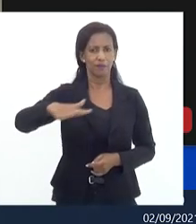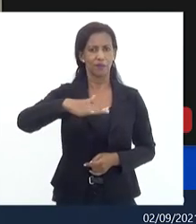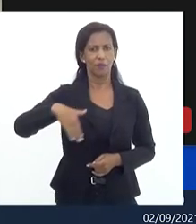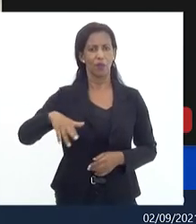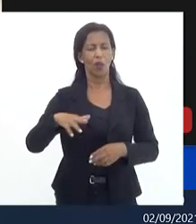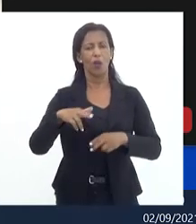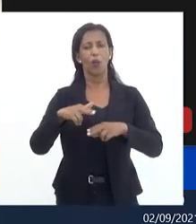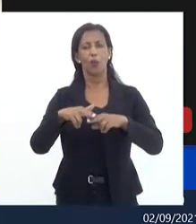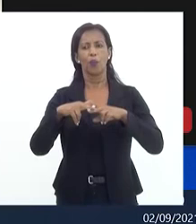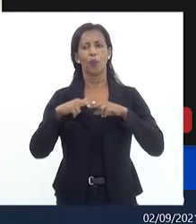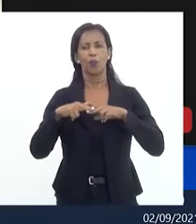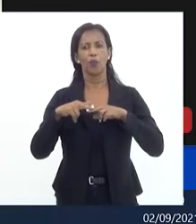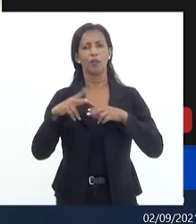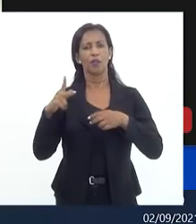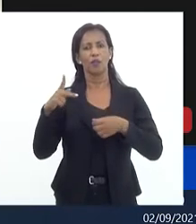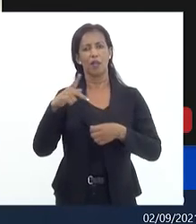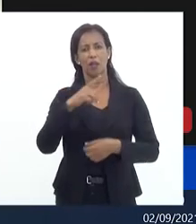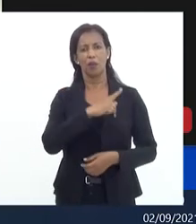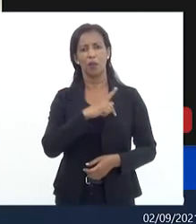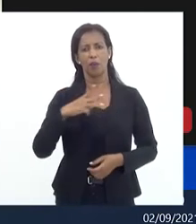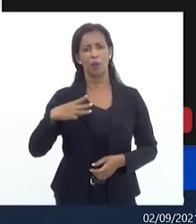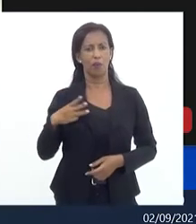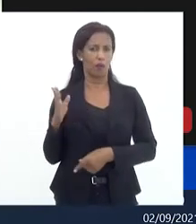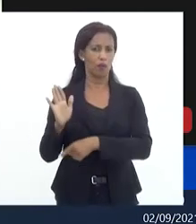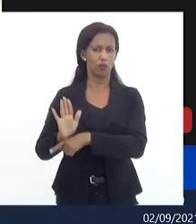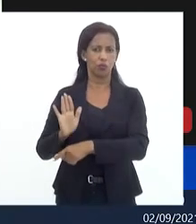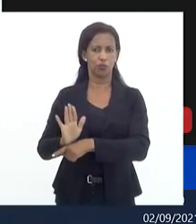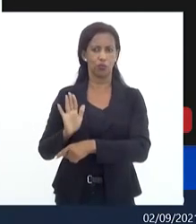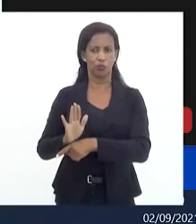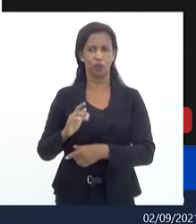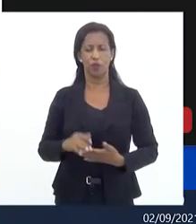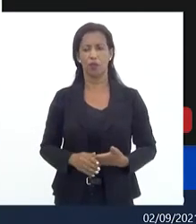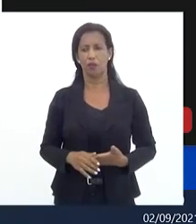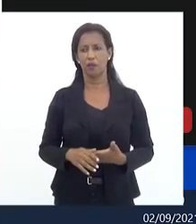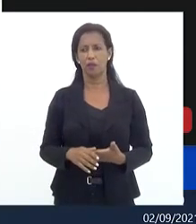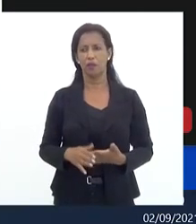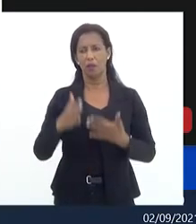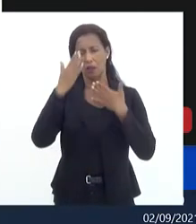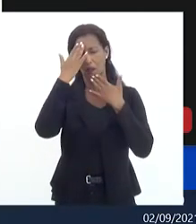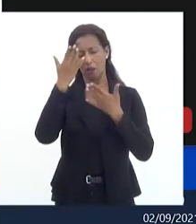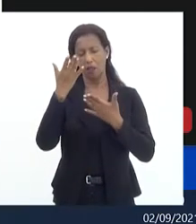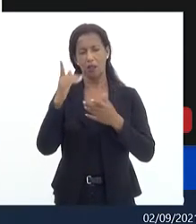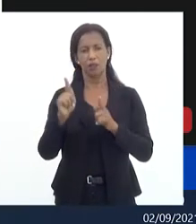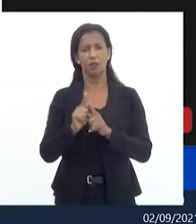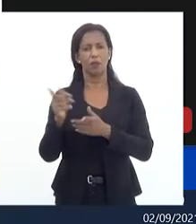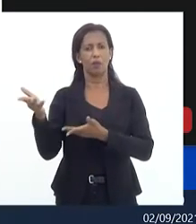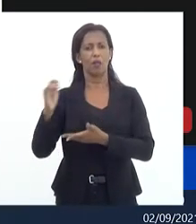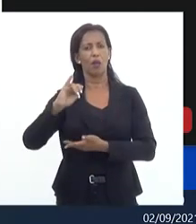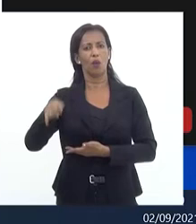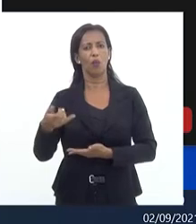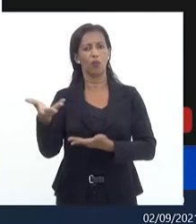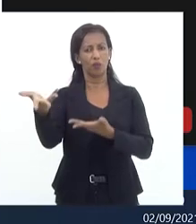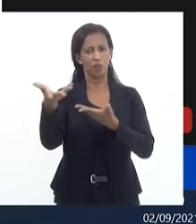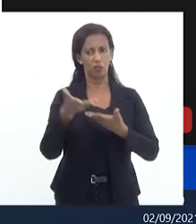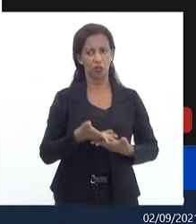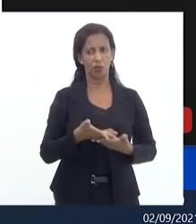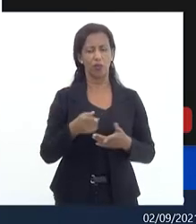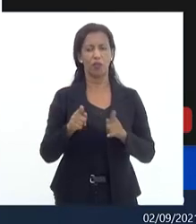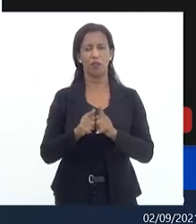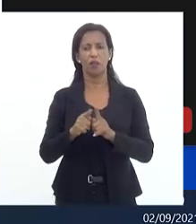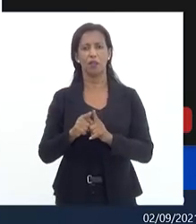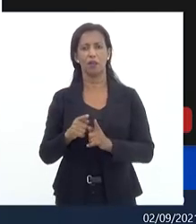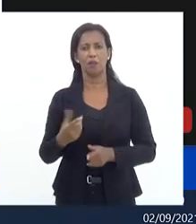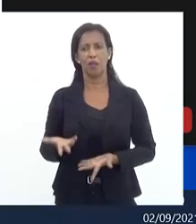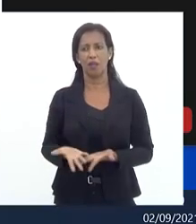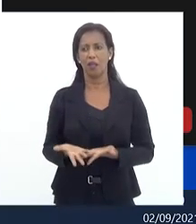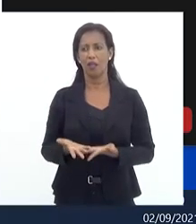Ministério do Fundo assessorando lá agora o senhor Reinaldo a gente vai ter oportunidade de convidados também outras oportunidades até pessoalmente aí que